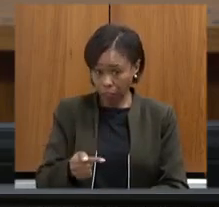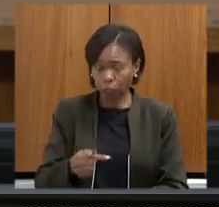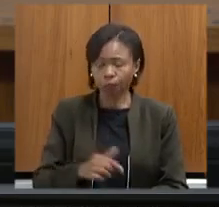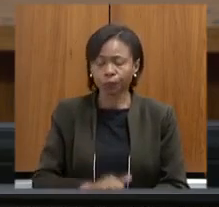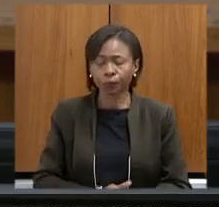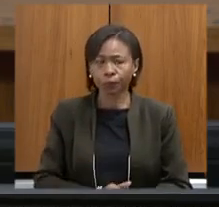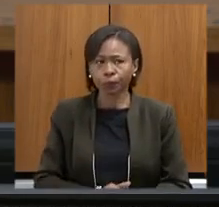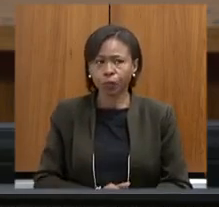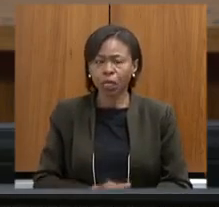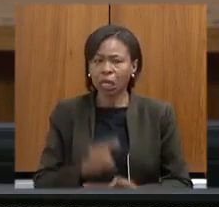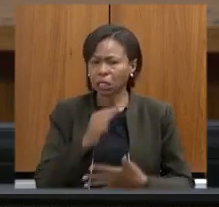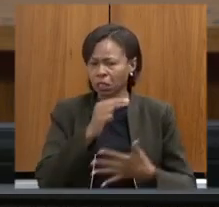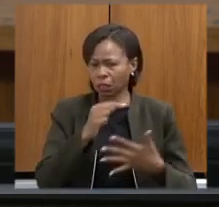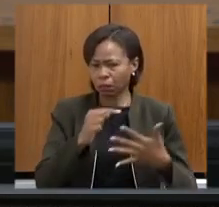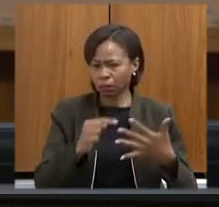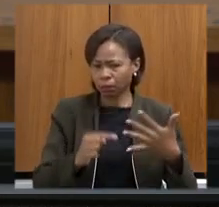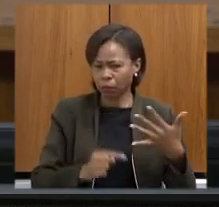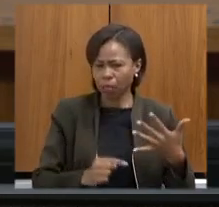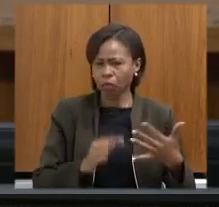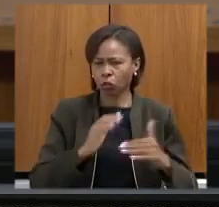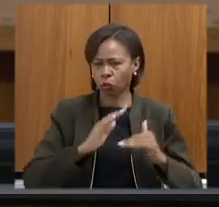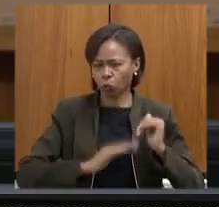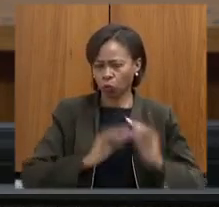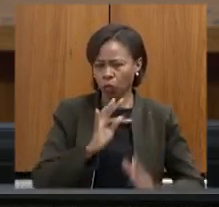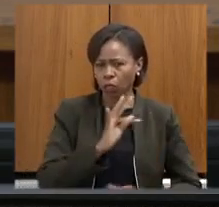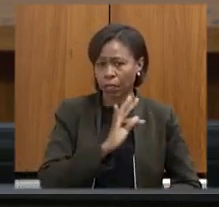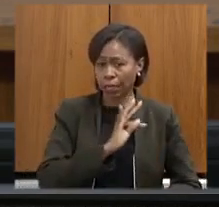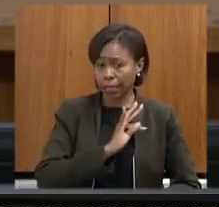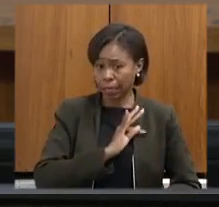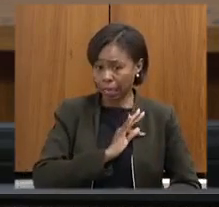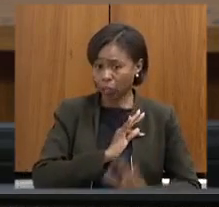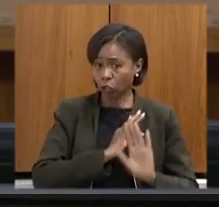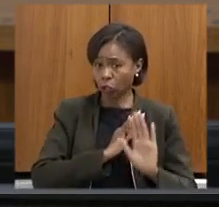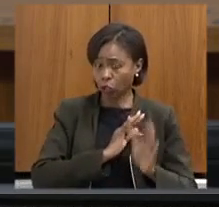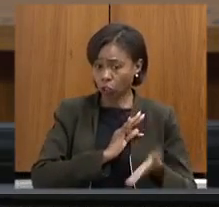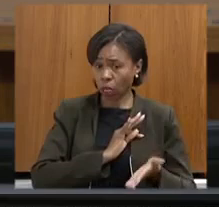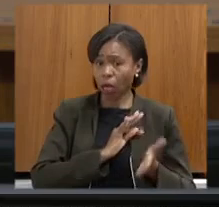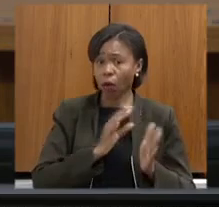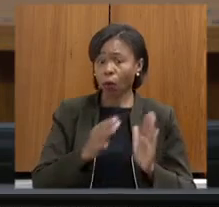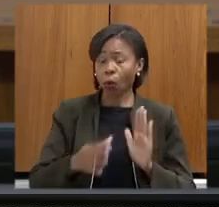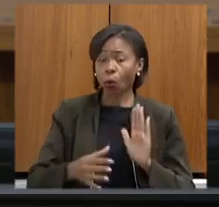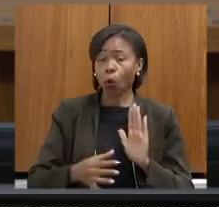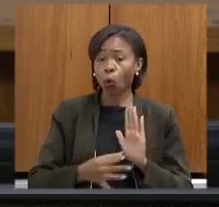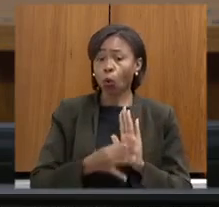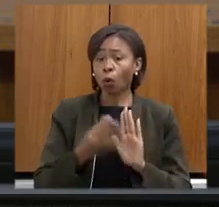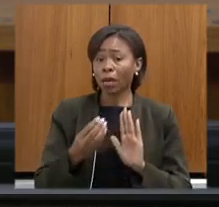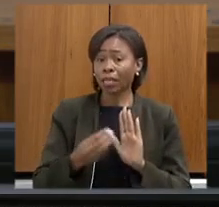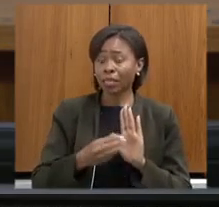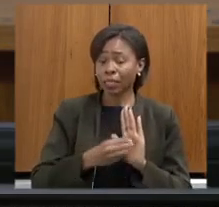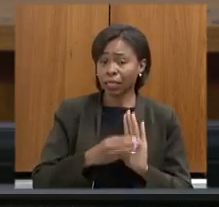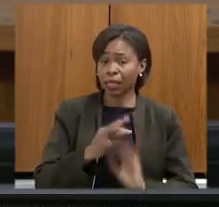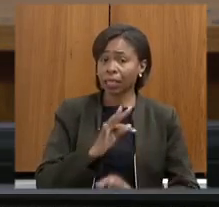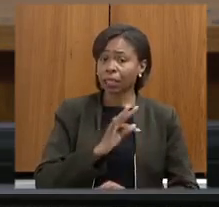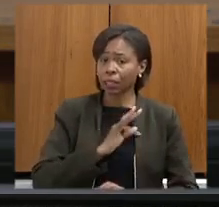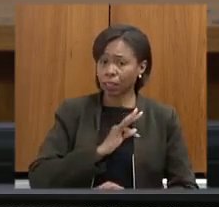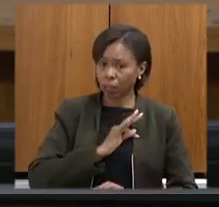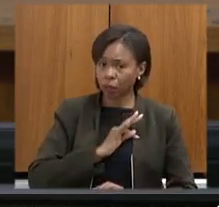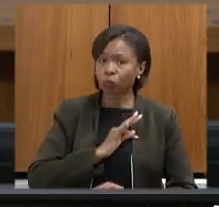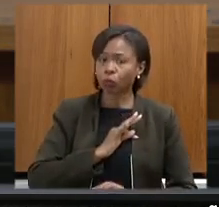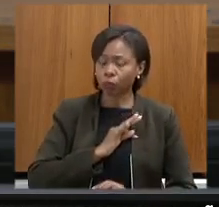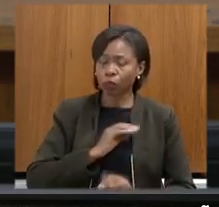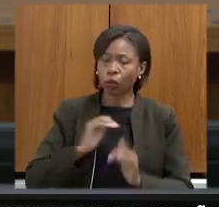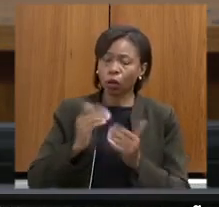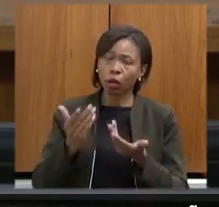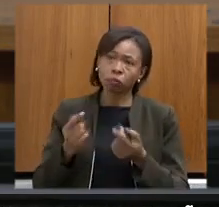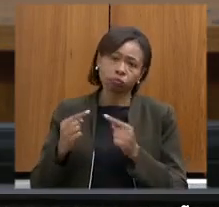dos critérios técnicos os avaliados o parecer técnico foi submetido ao Conselho de Política Ambiental conselho esse que decidiu